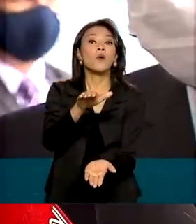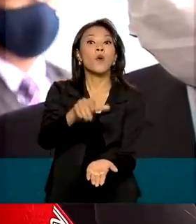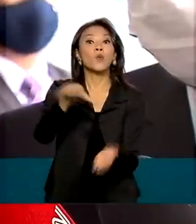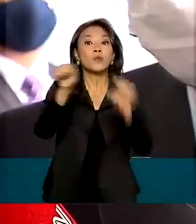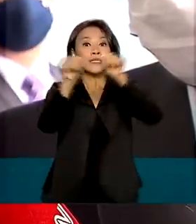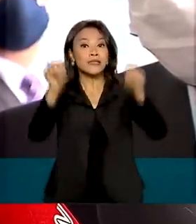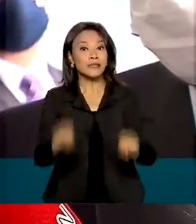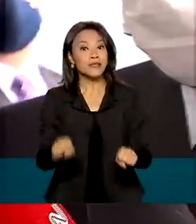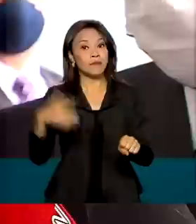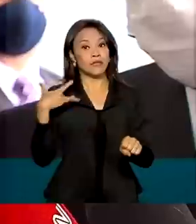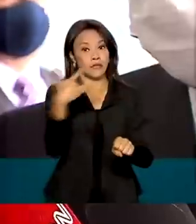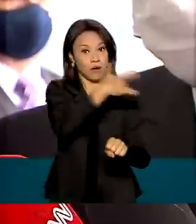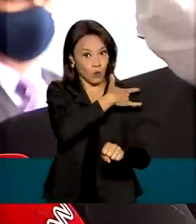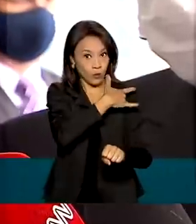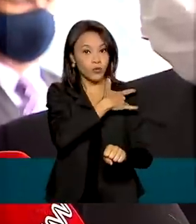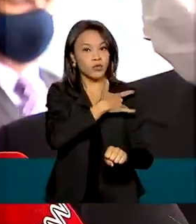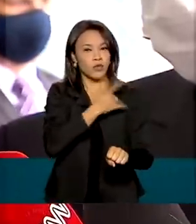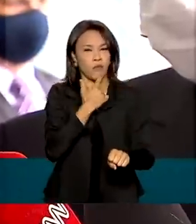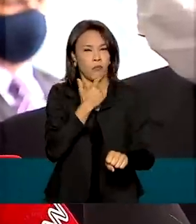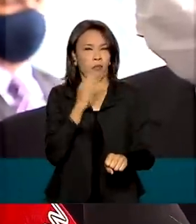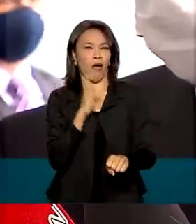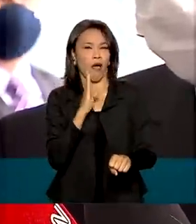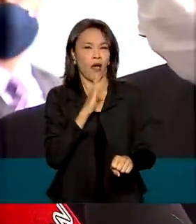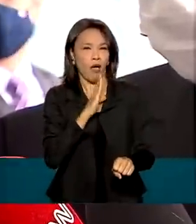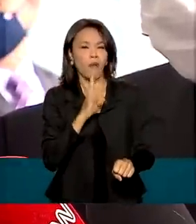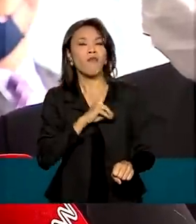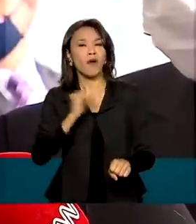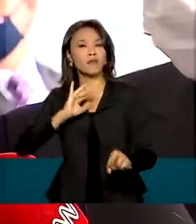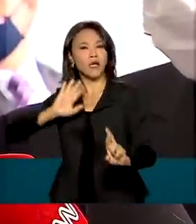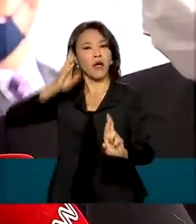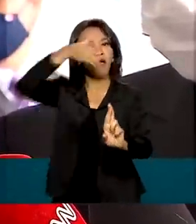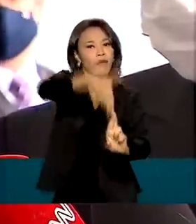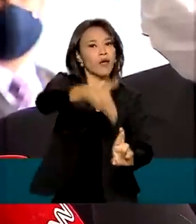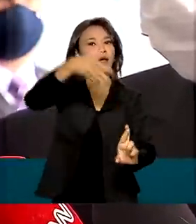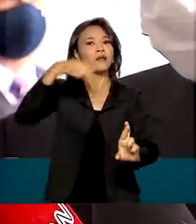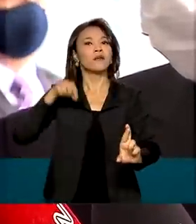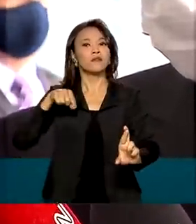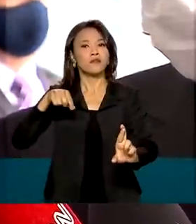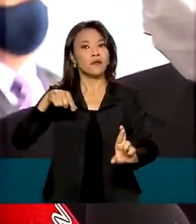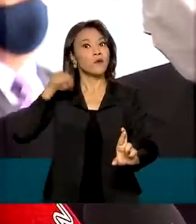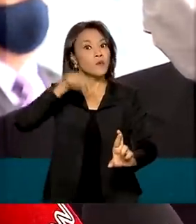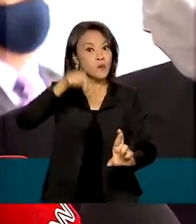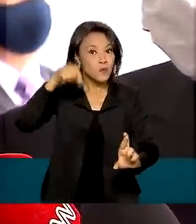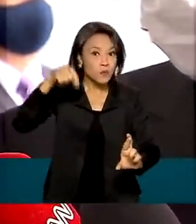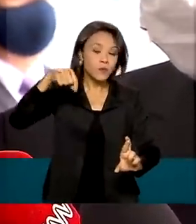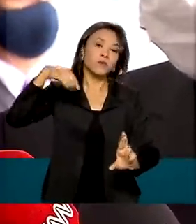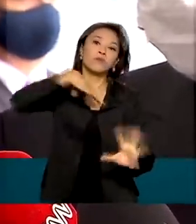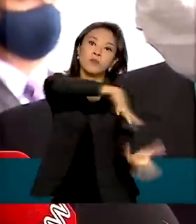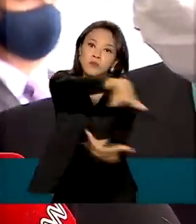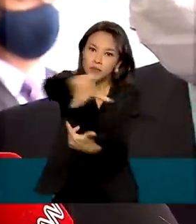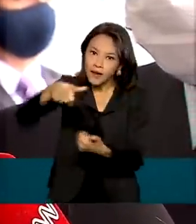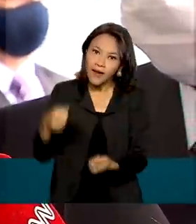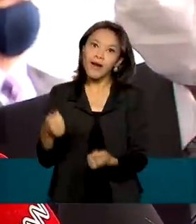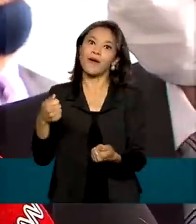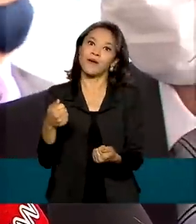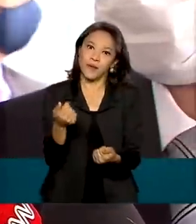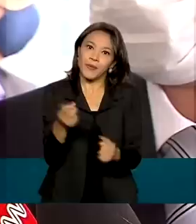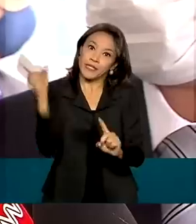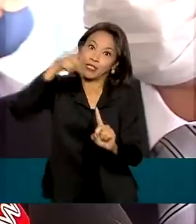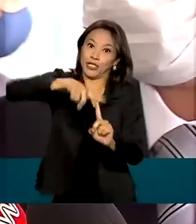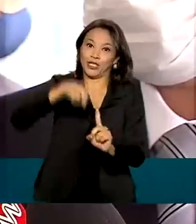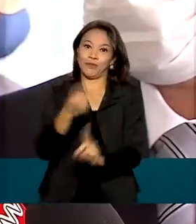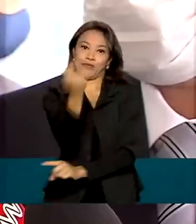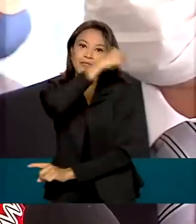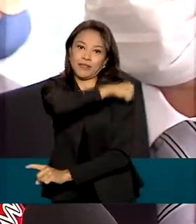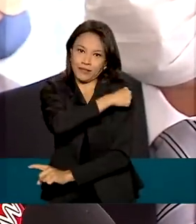em breve nós vamos liderar o ranking desse tipo de vacinação, como nós estamos liderando